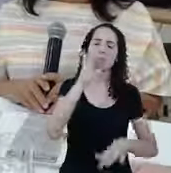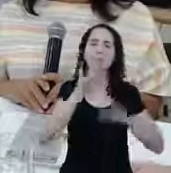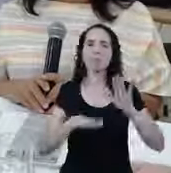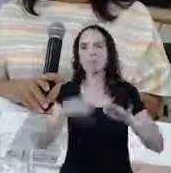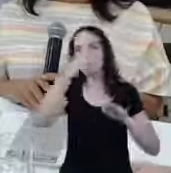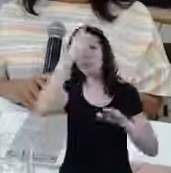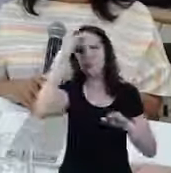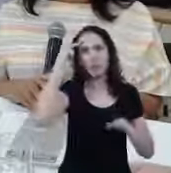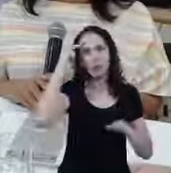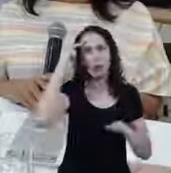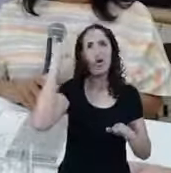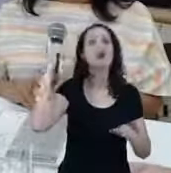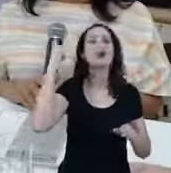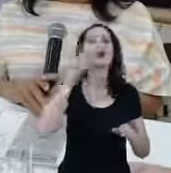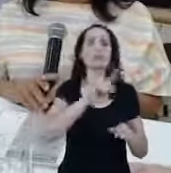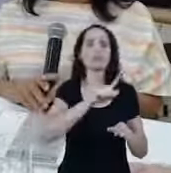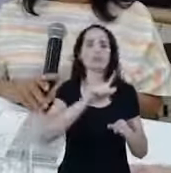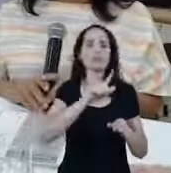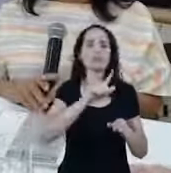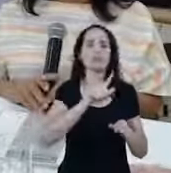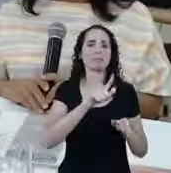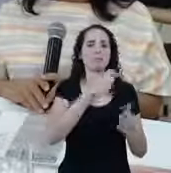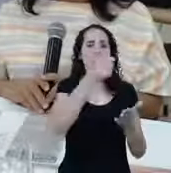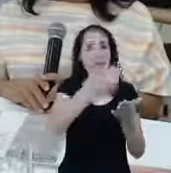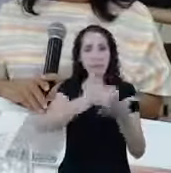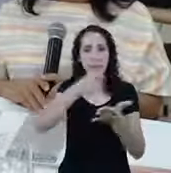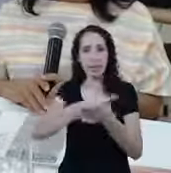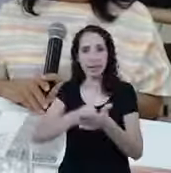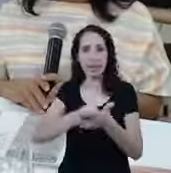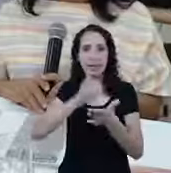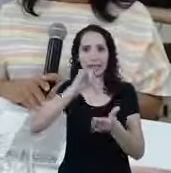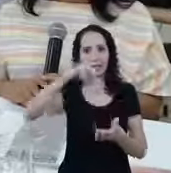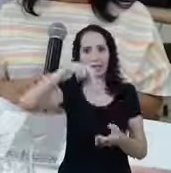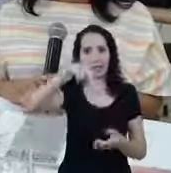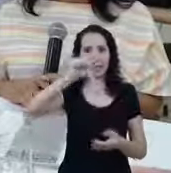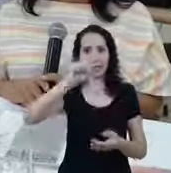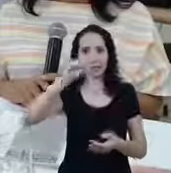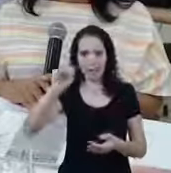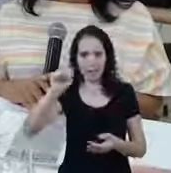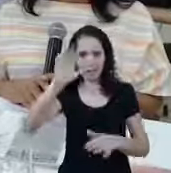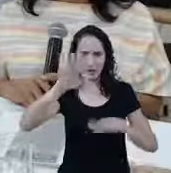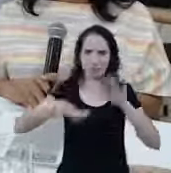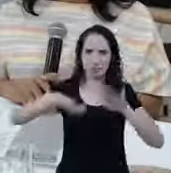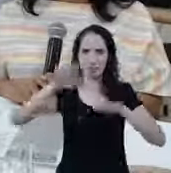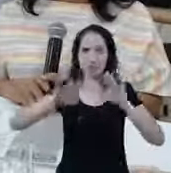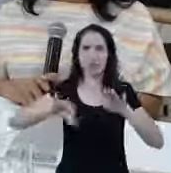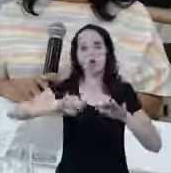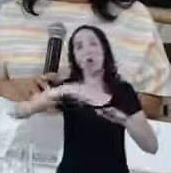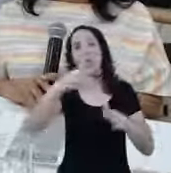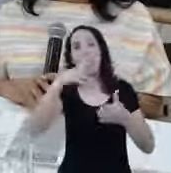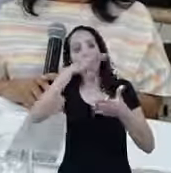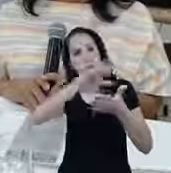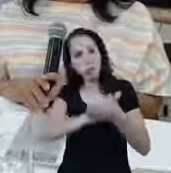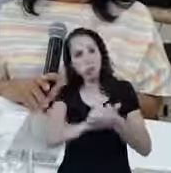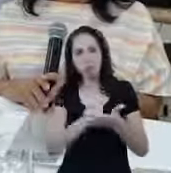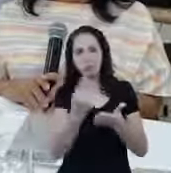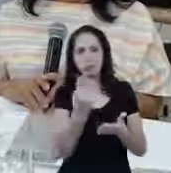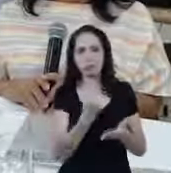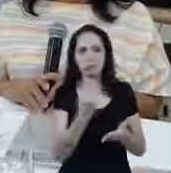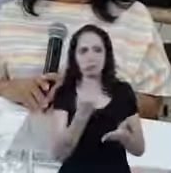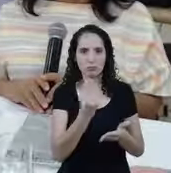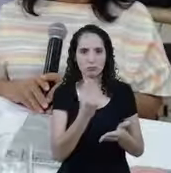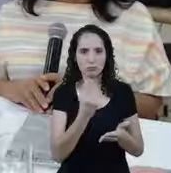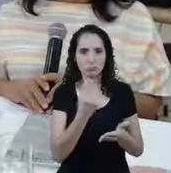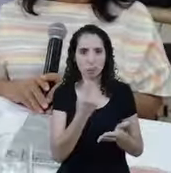carnezinho Para poder ter uma aposentadoria no futuro O informal que tem o cadastro único Ou então aquele que